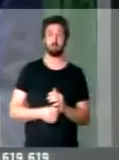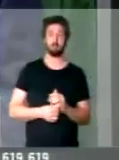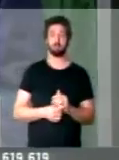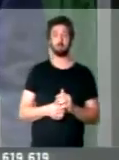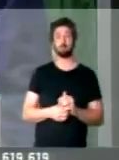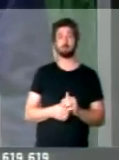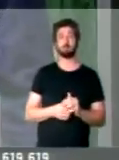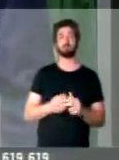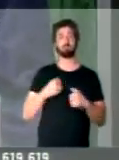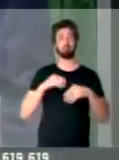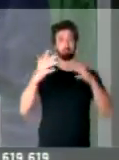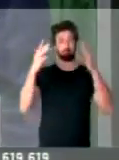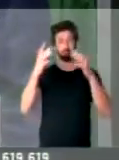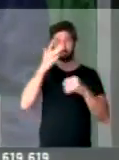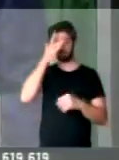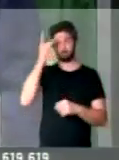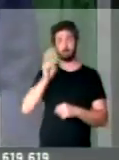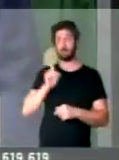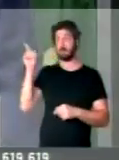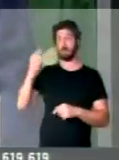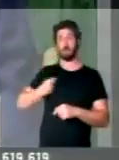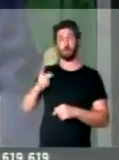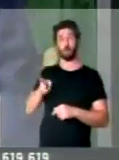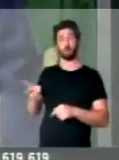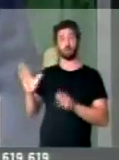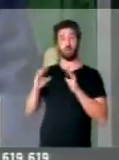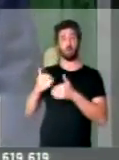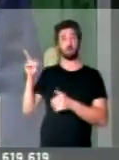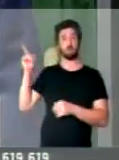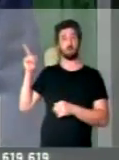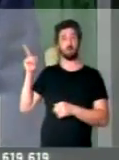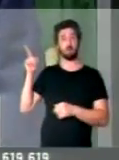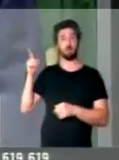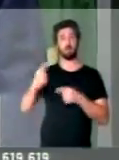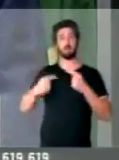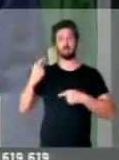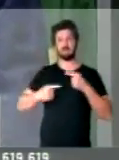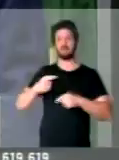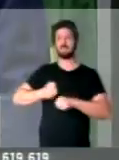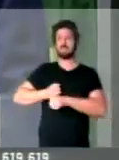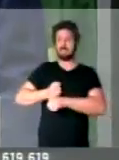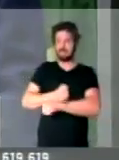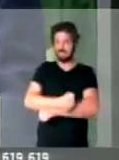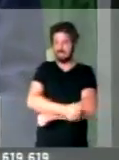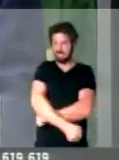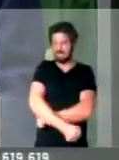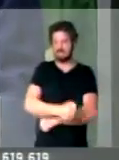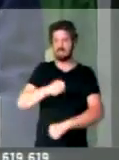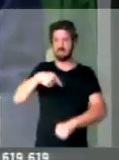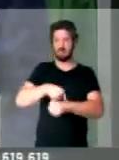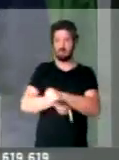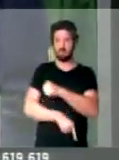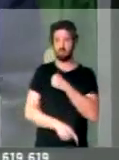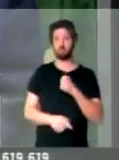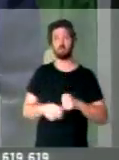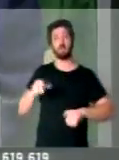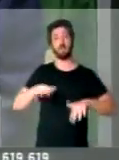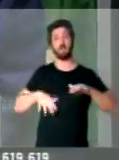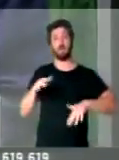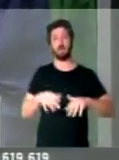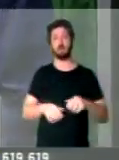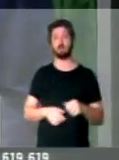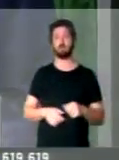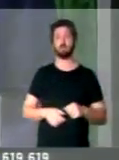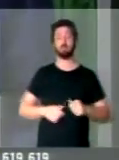eu louvo os que estão lá na comissão. no debate árduo, acalorado, muitas vezes